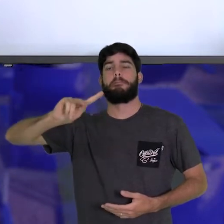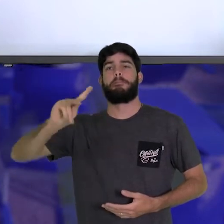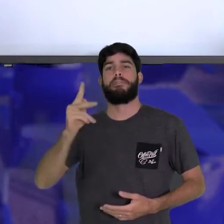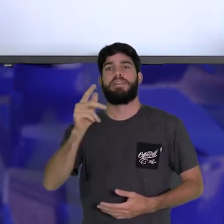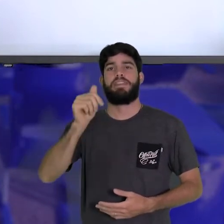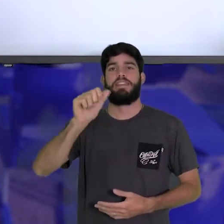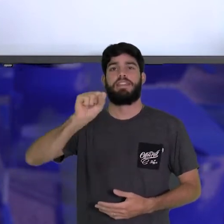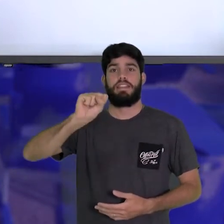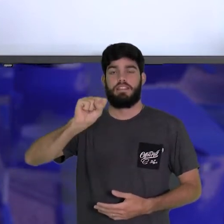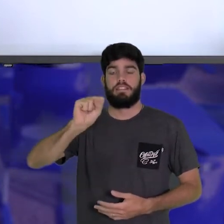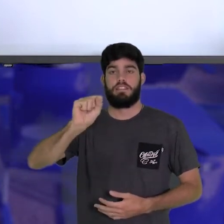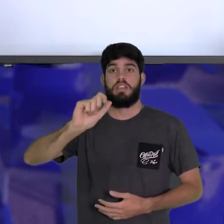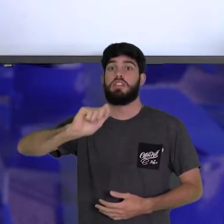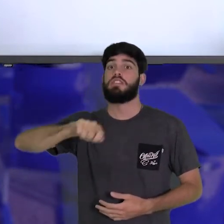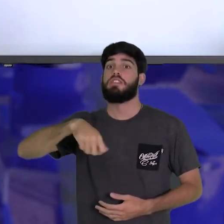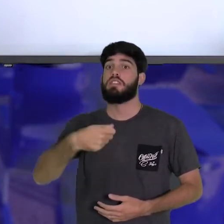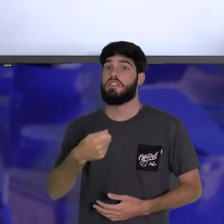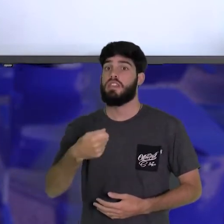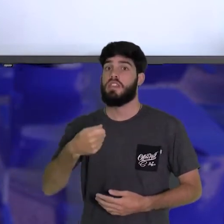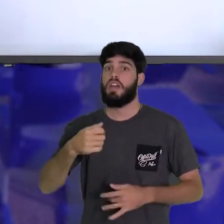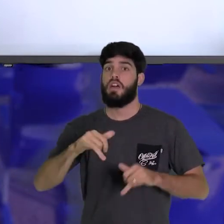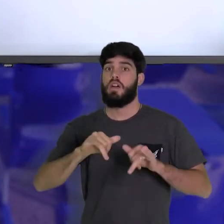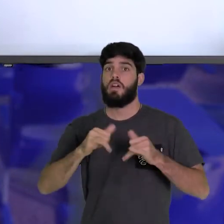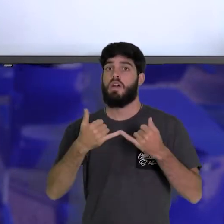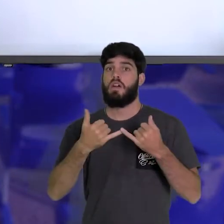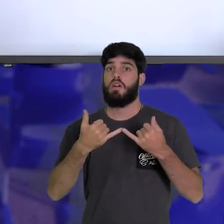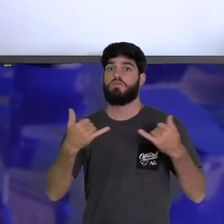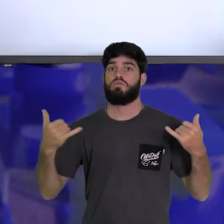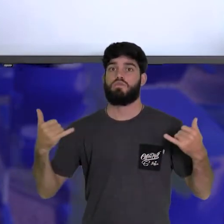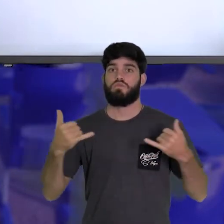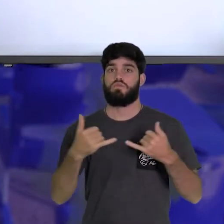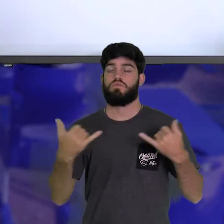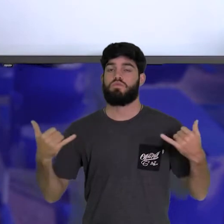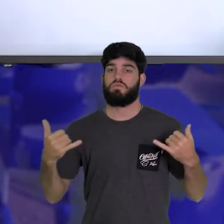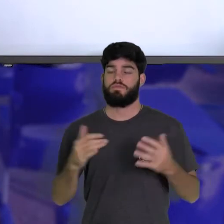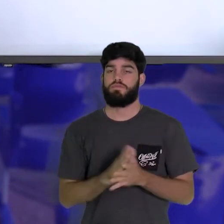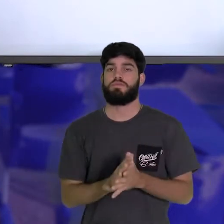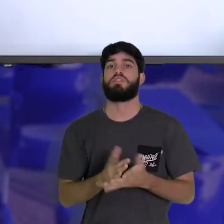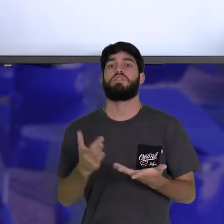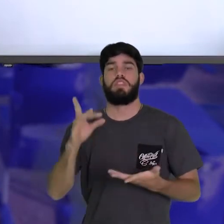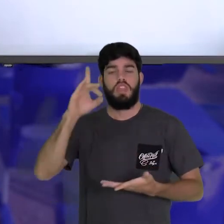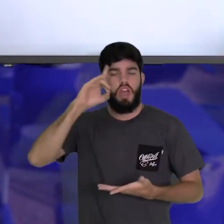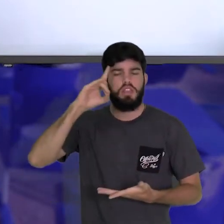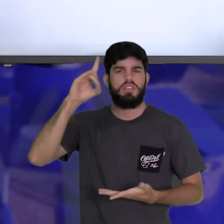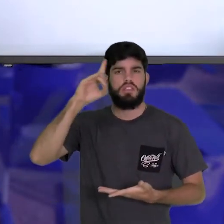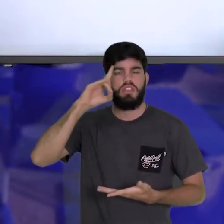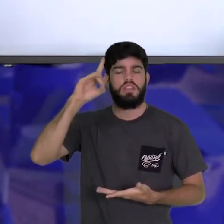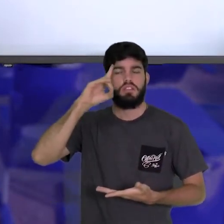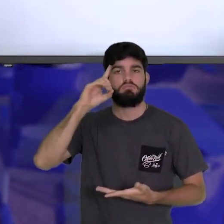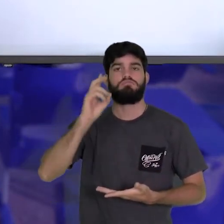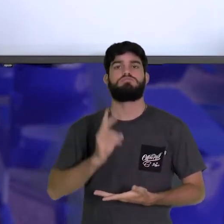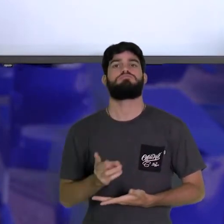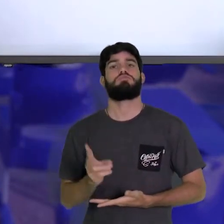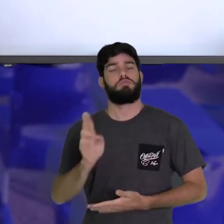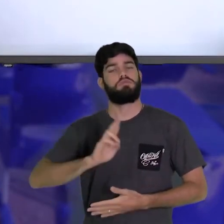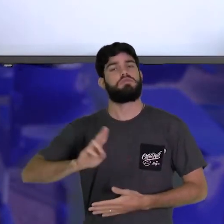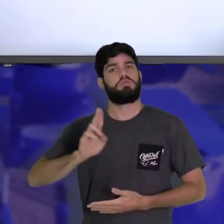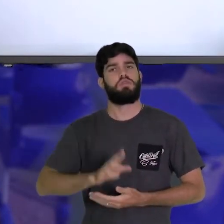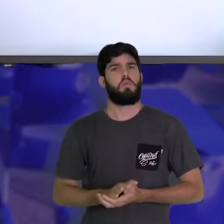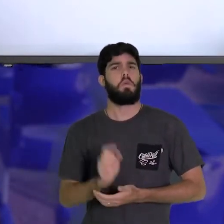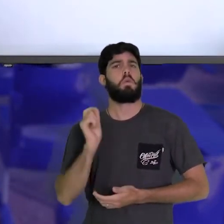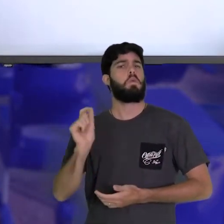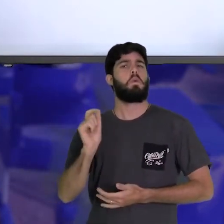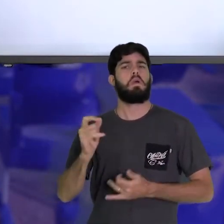importantíssima, inclusive no nosso dia a dia. Então, o que é uma